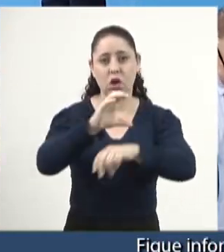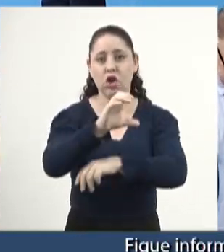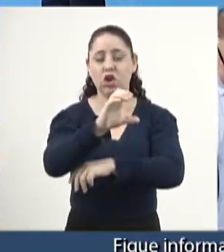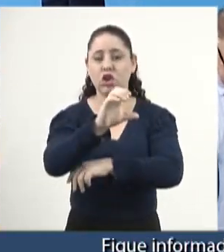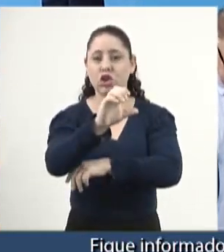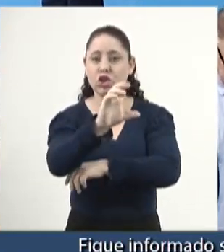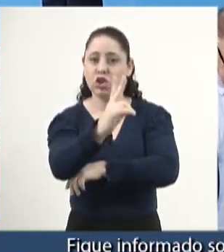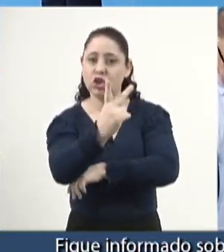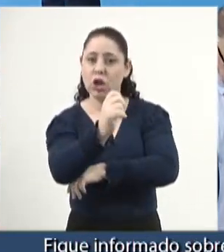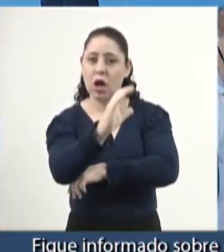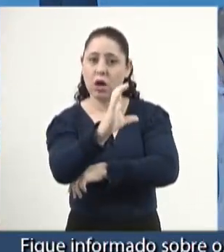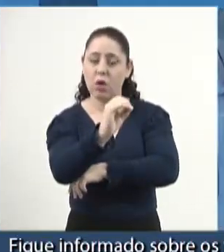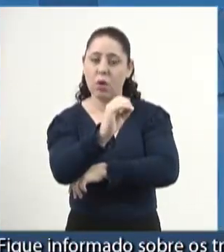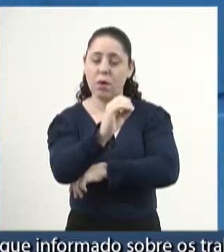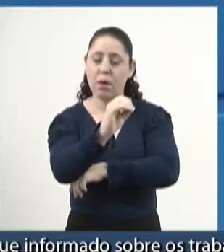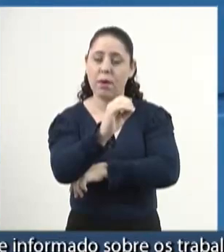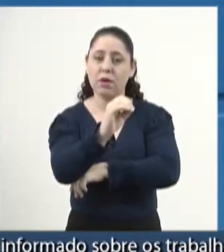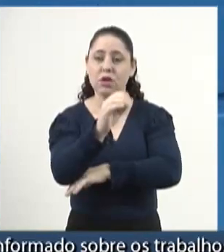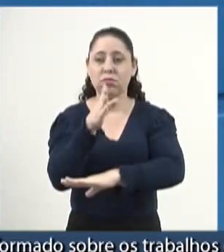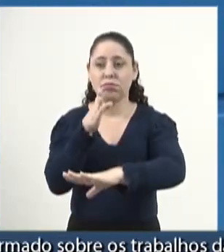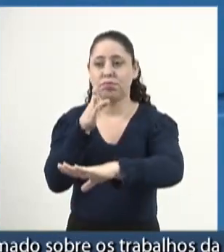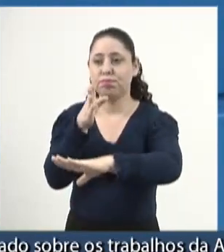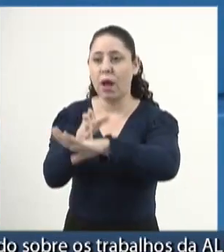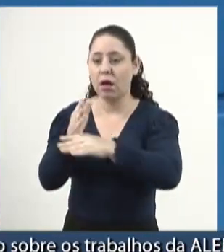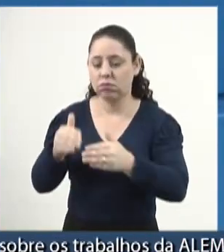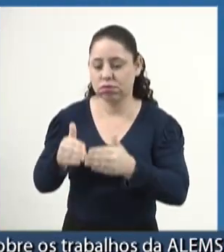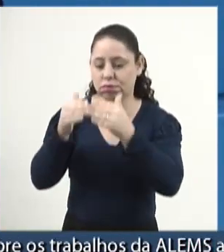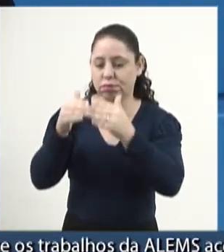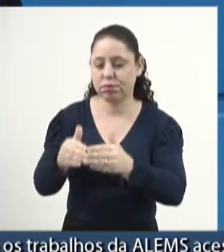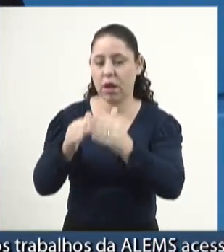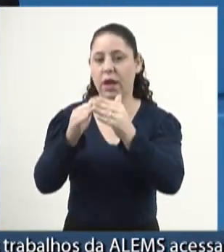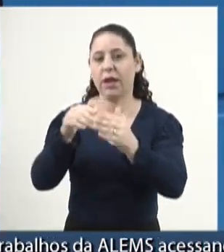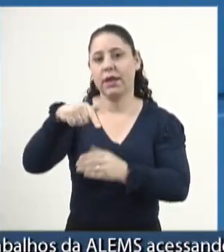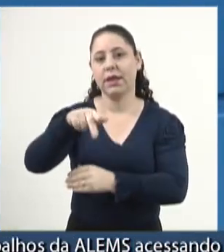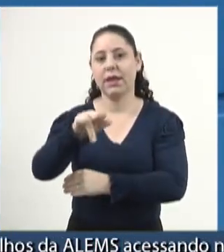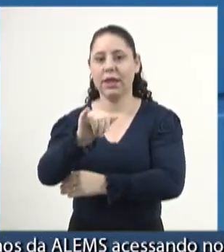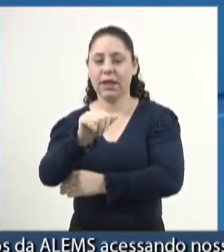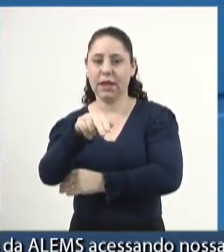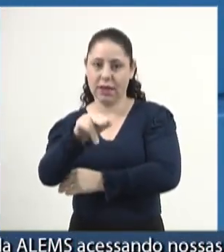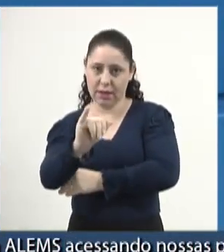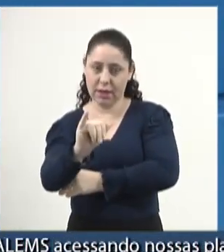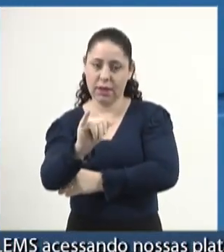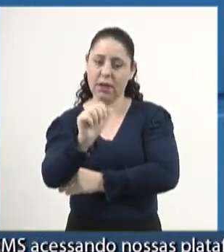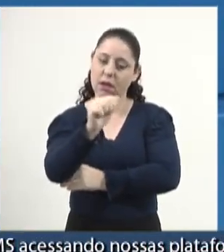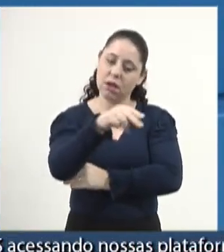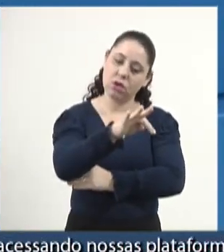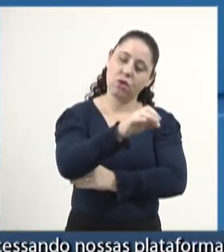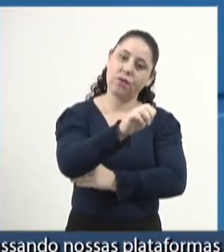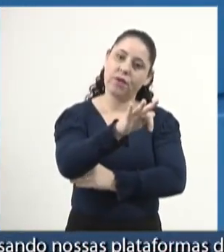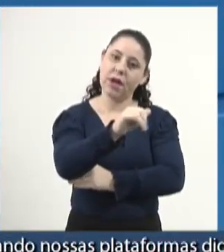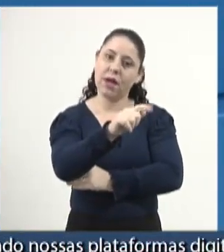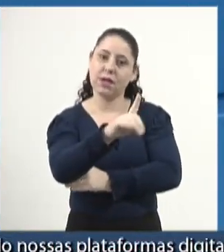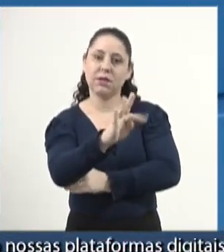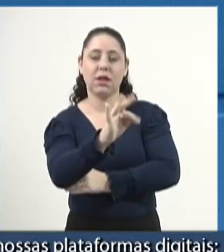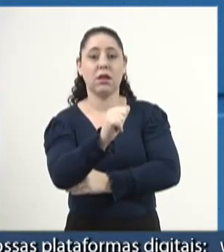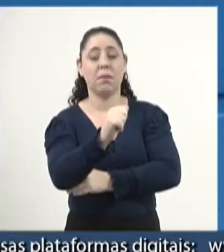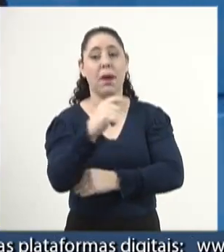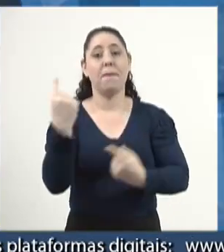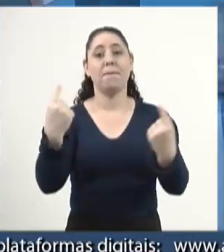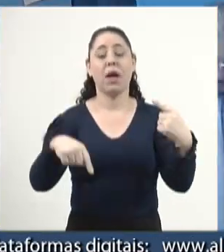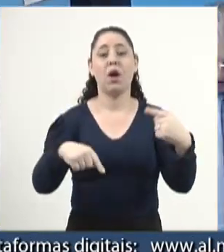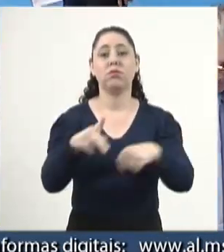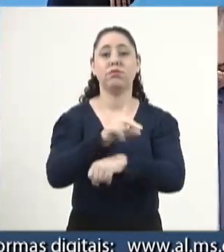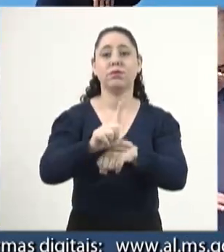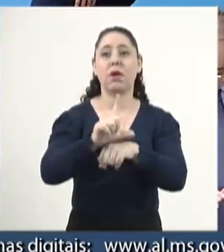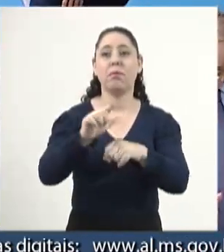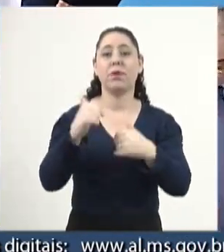chegar nos portos de Iqui, que é Antofagasta, e nos tornar ainda mais competitivo no mercado global. Obrigado, senhor